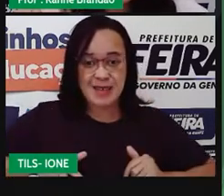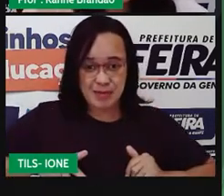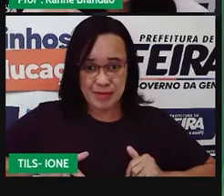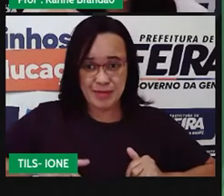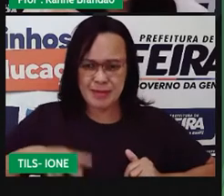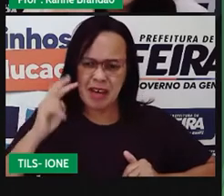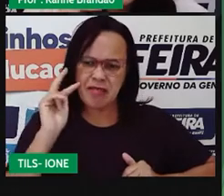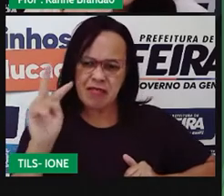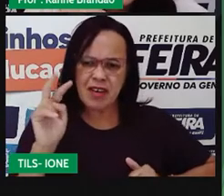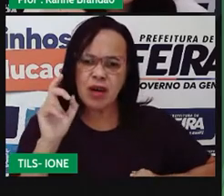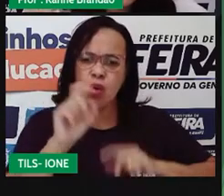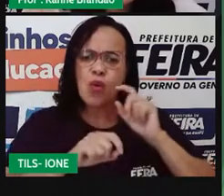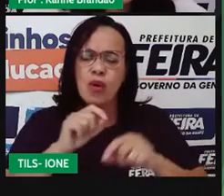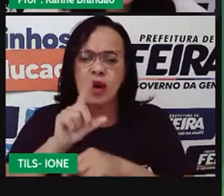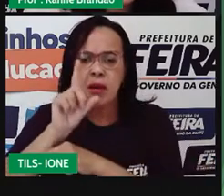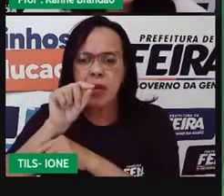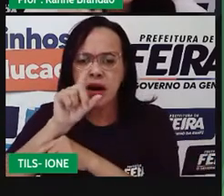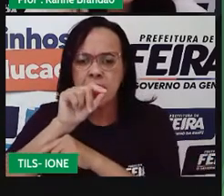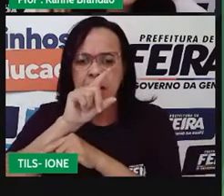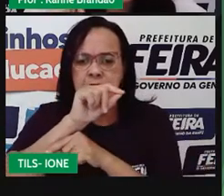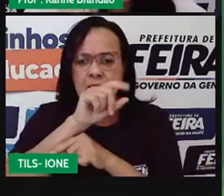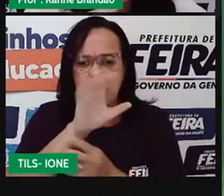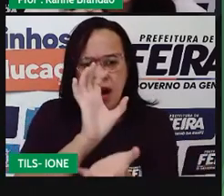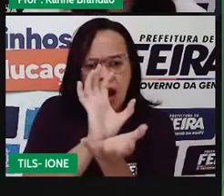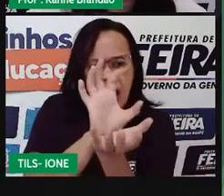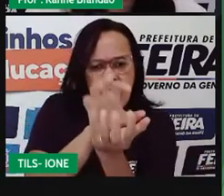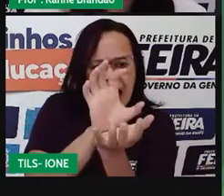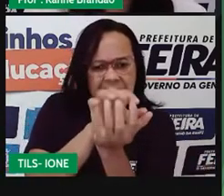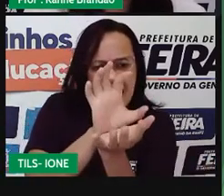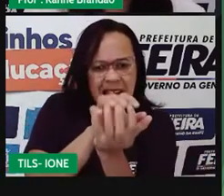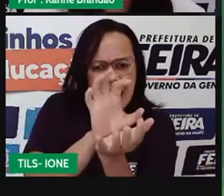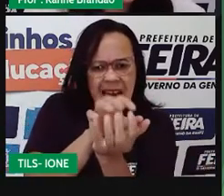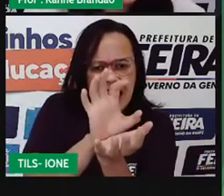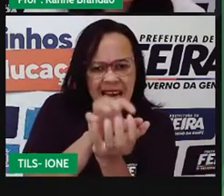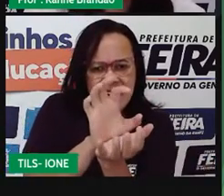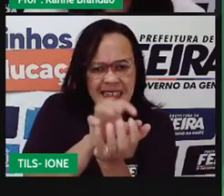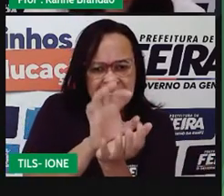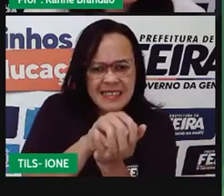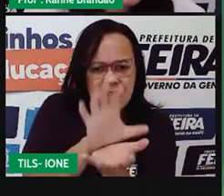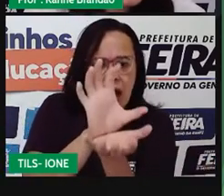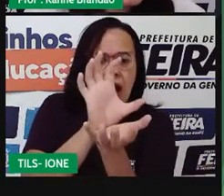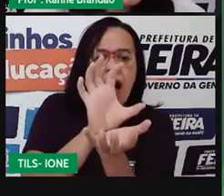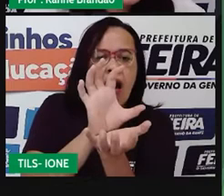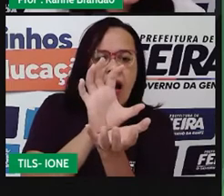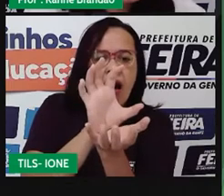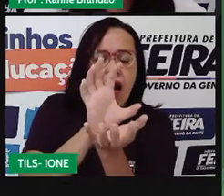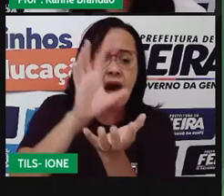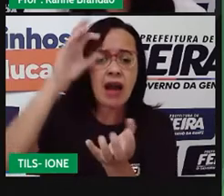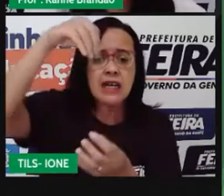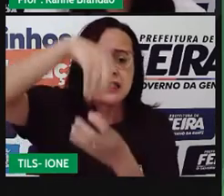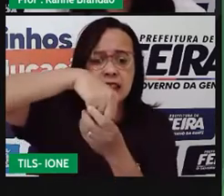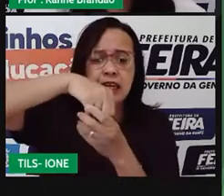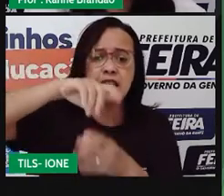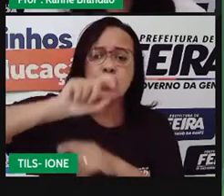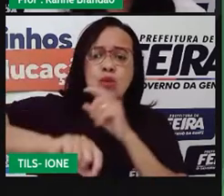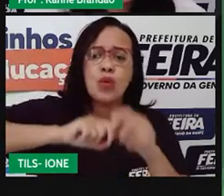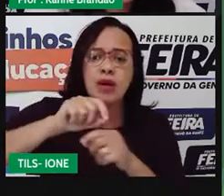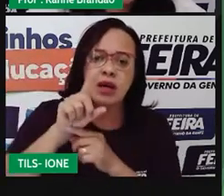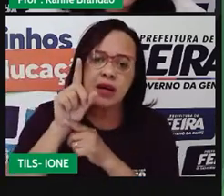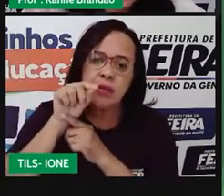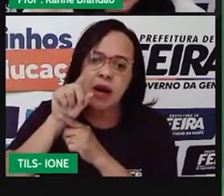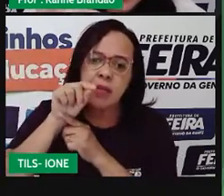Limpando, comendo alguma coisa que tá entre os dentes desse jacaré. Olha só. E isso,